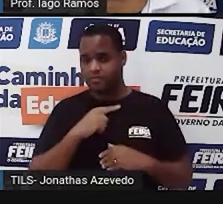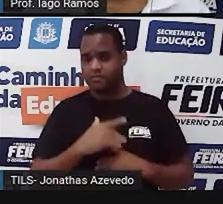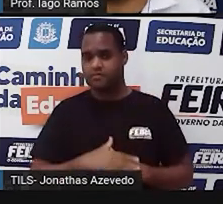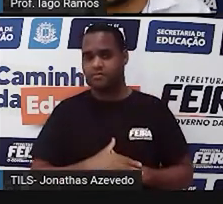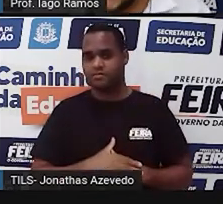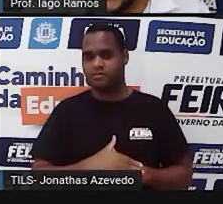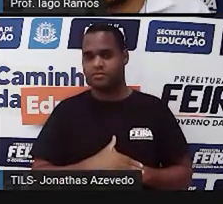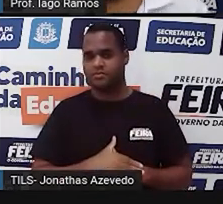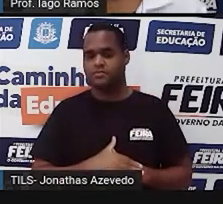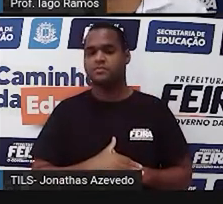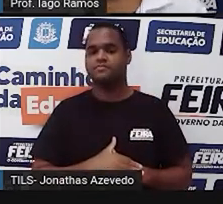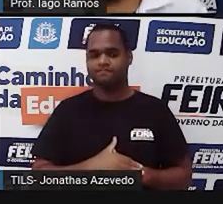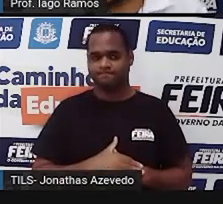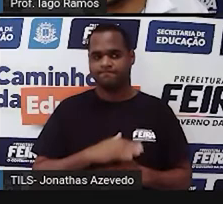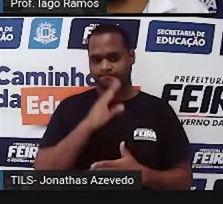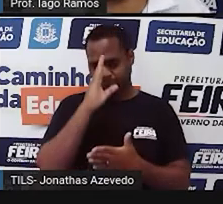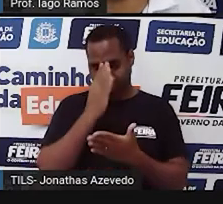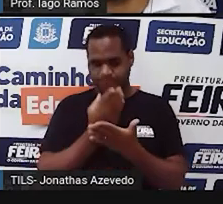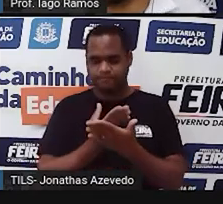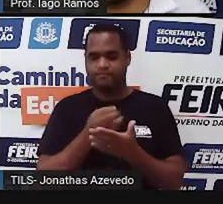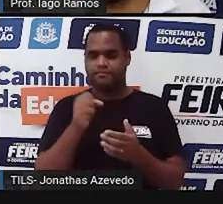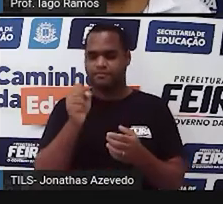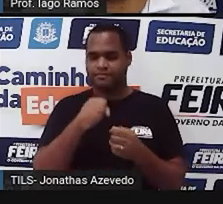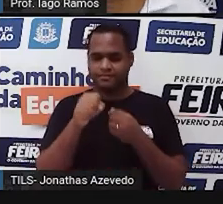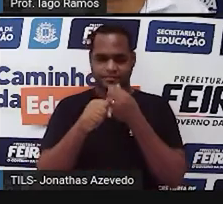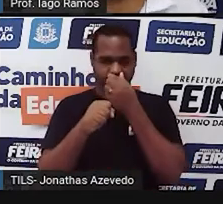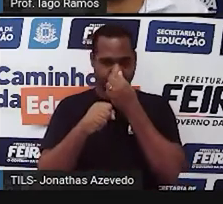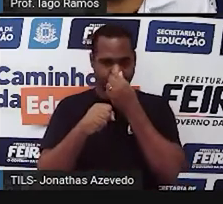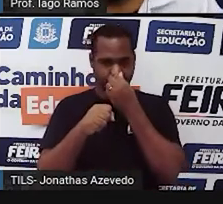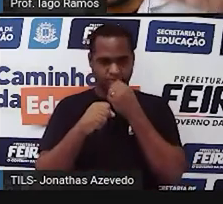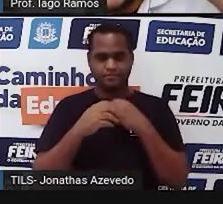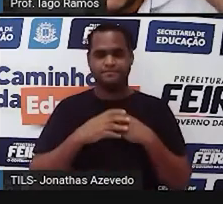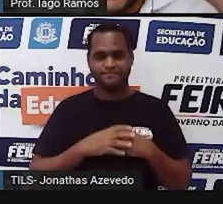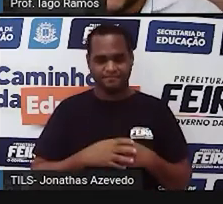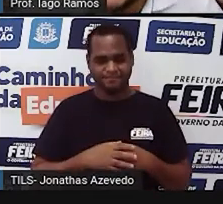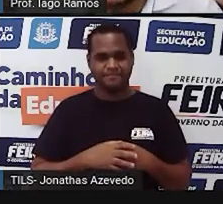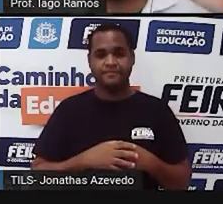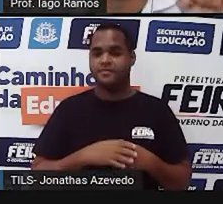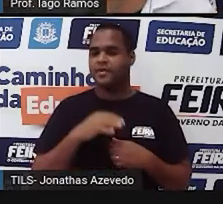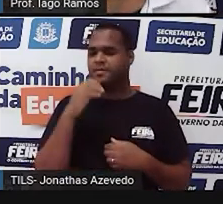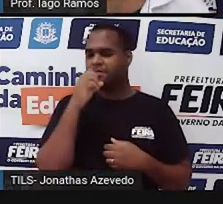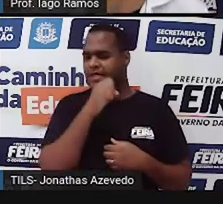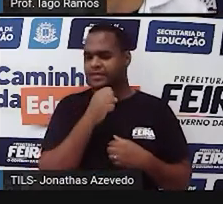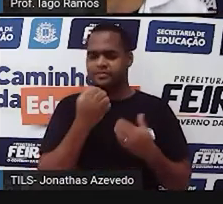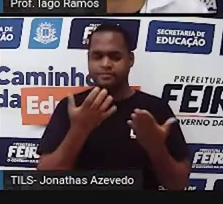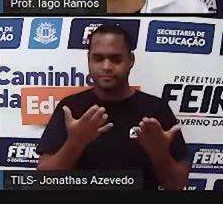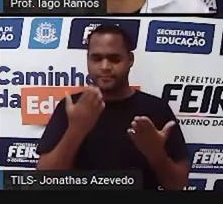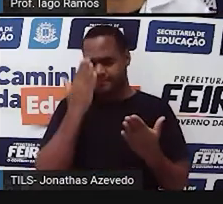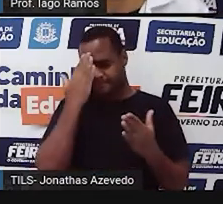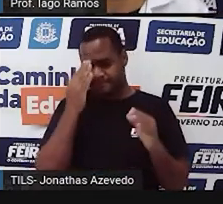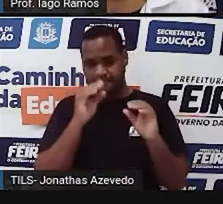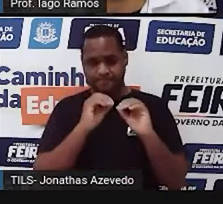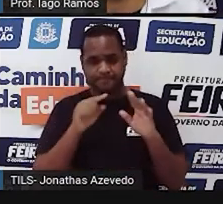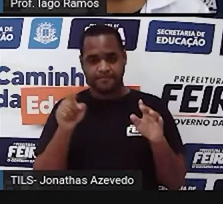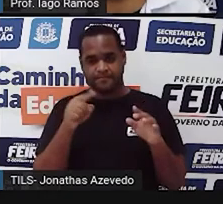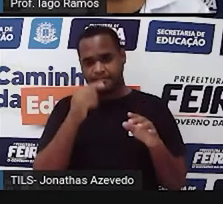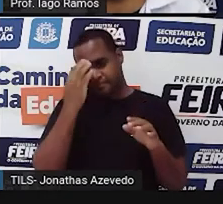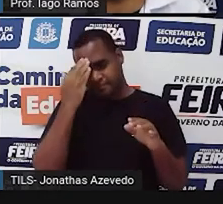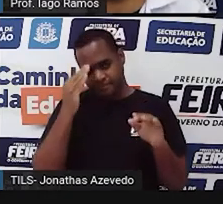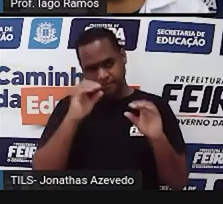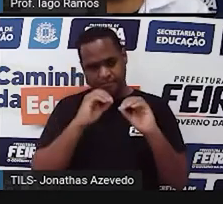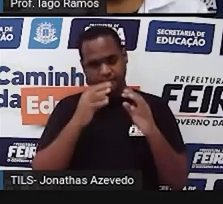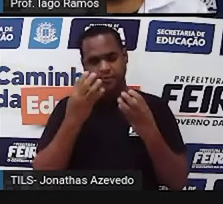Eu acredito que sim, né? Essa daí é bem rapidinho de a gente pensar e saber